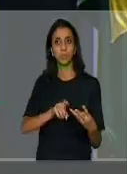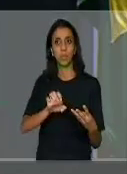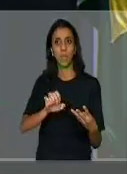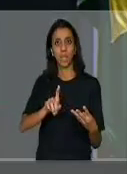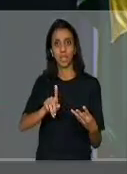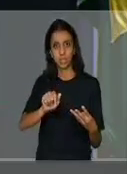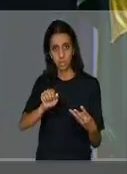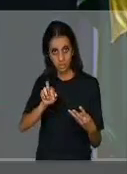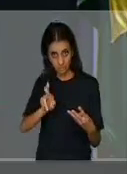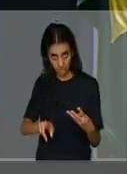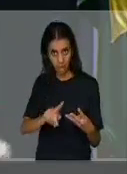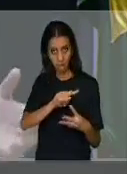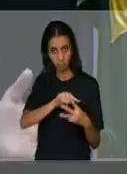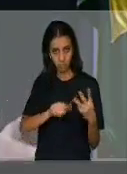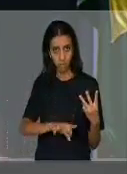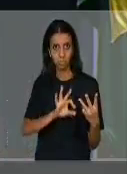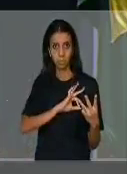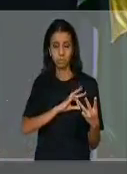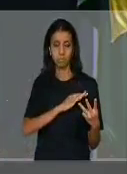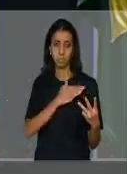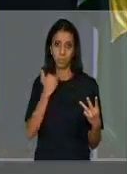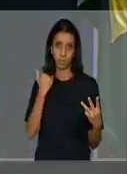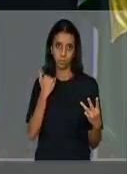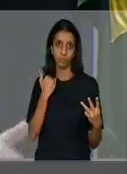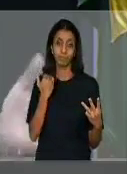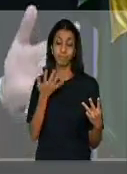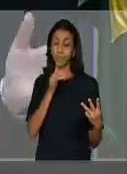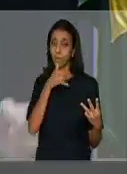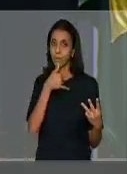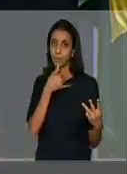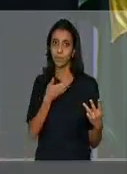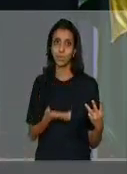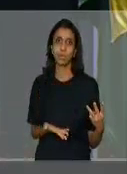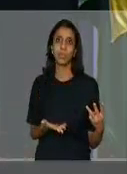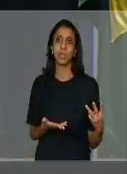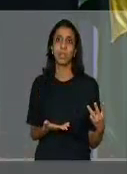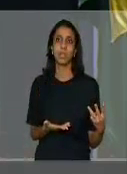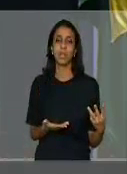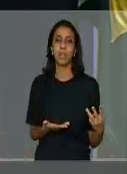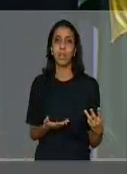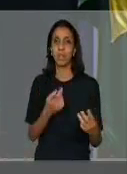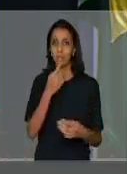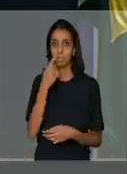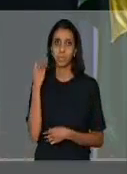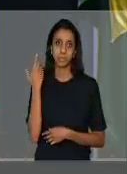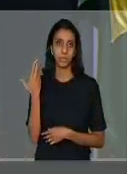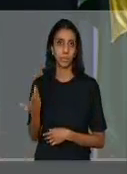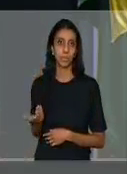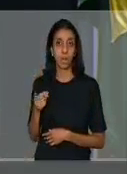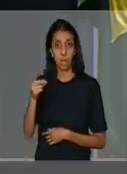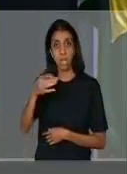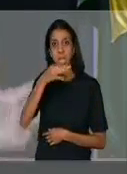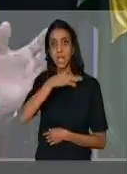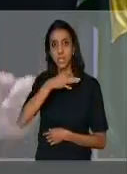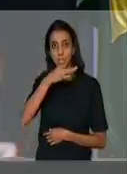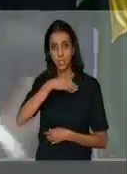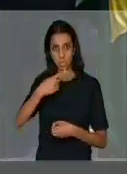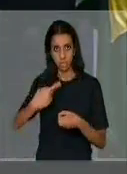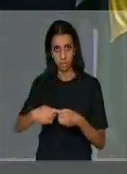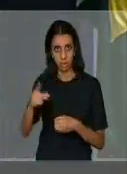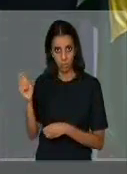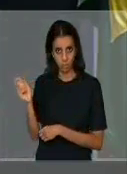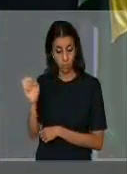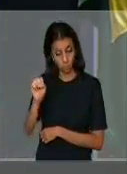Edgar Hendrik Welter, que infelizmente faleceram nos últimos dias, nos últimos tempos em Caxias do Sul. E